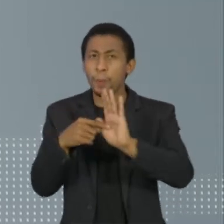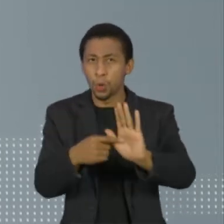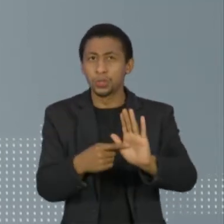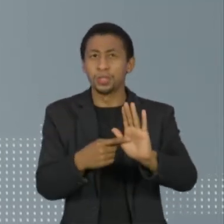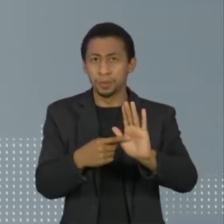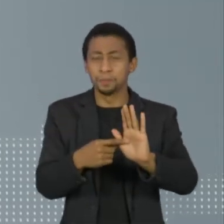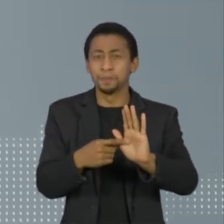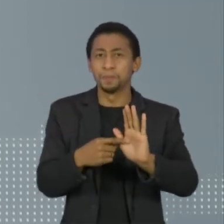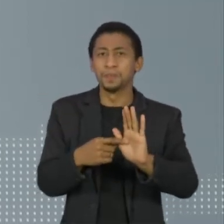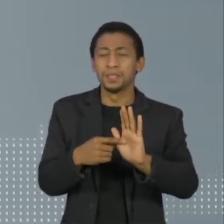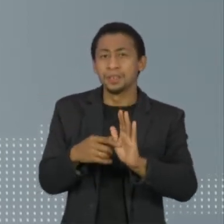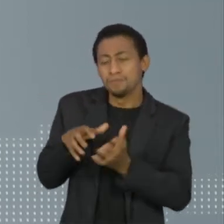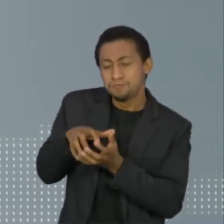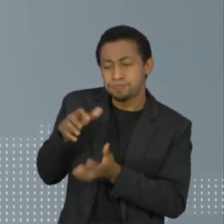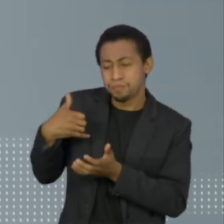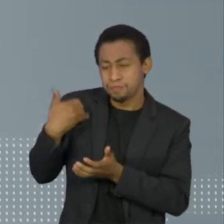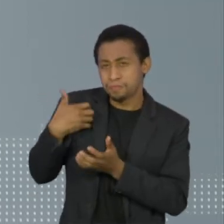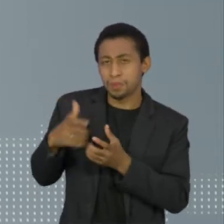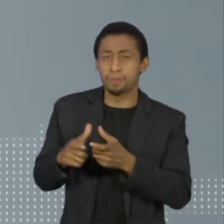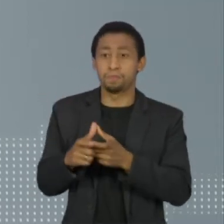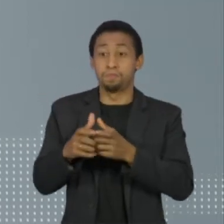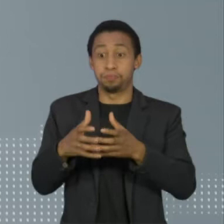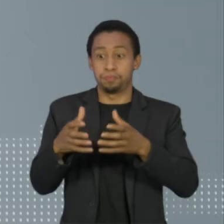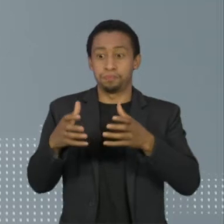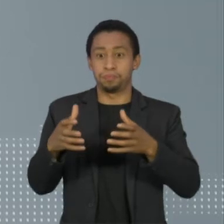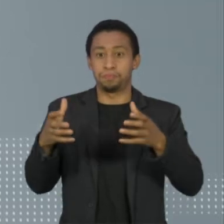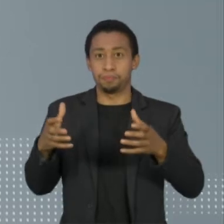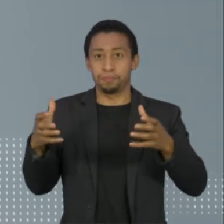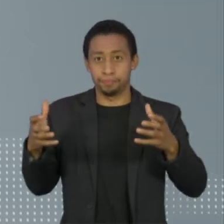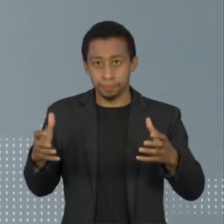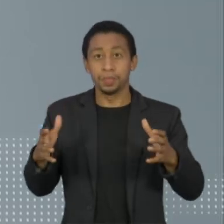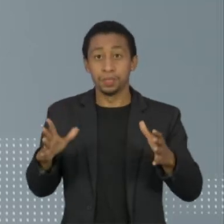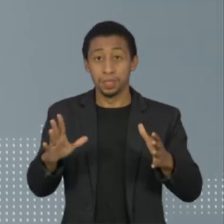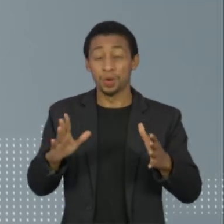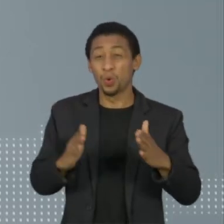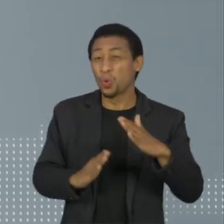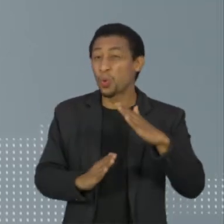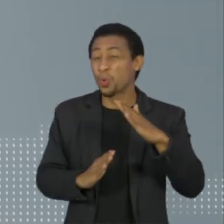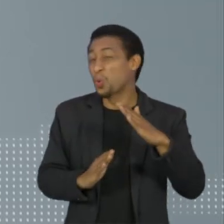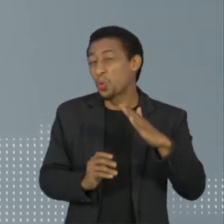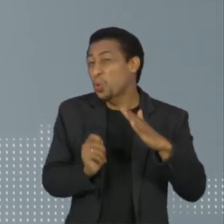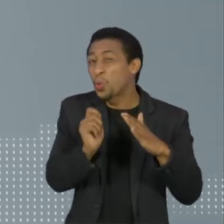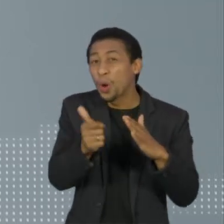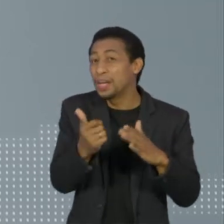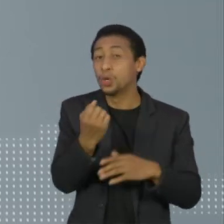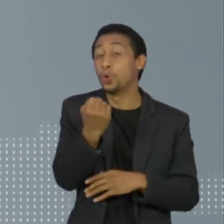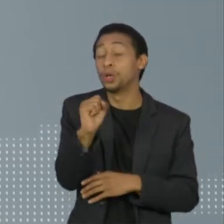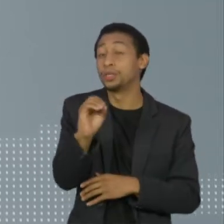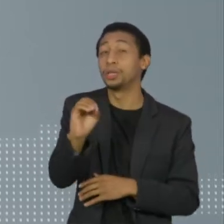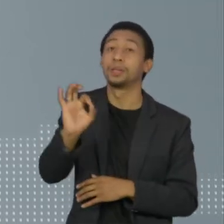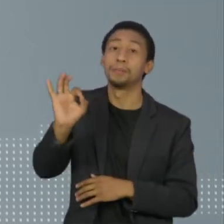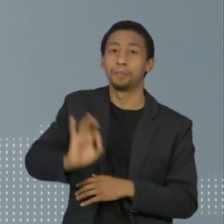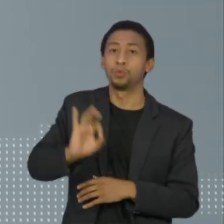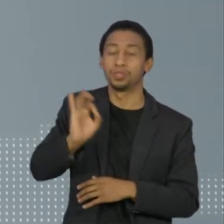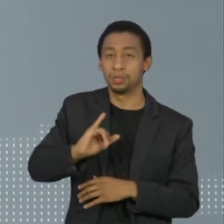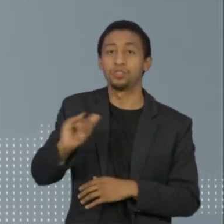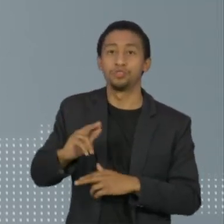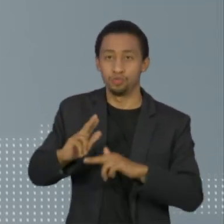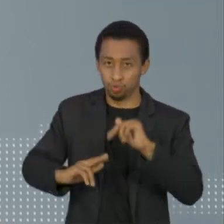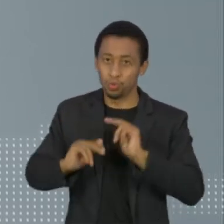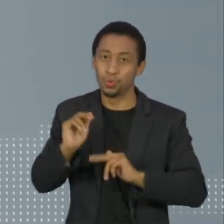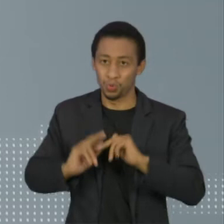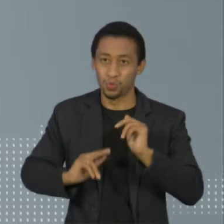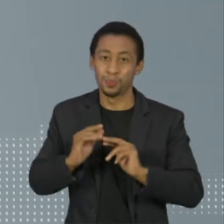sedentarismo cresceu ao longo da quarentena e chegou a quase 80% em junho. Para reverter o quadro,